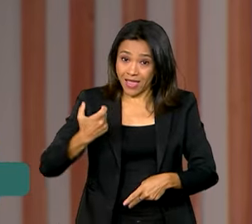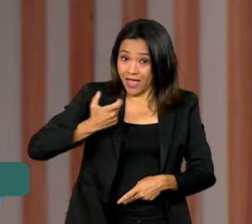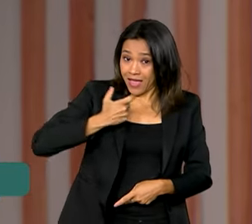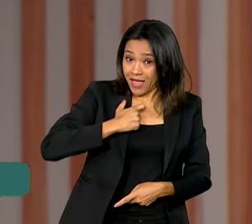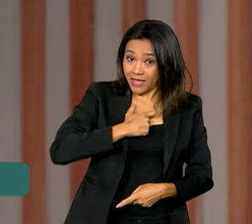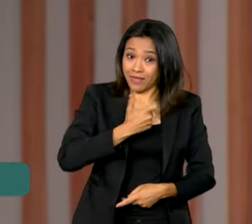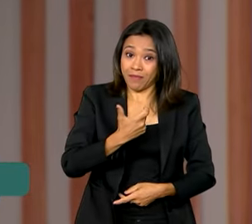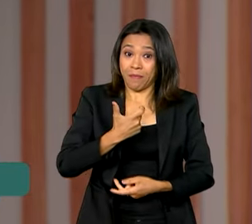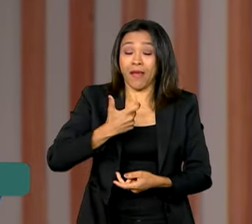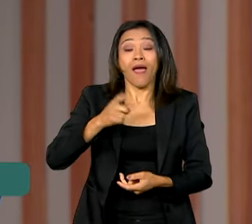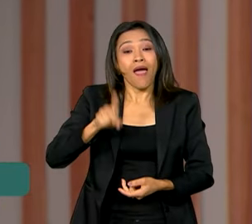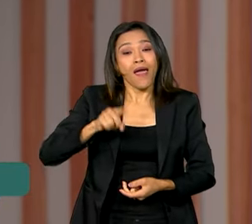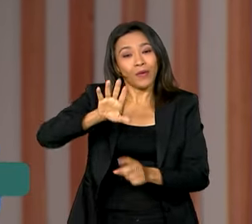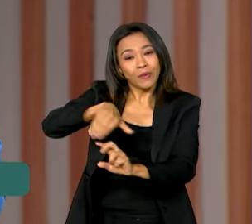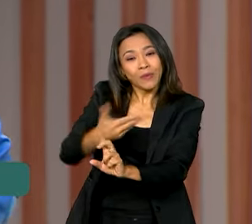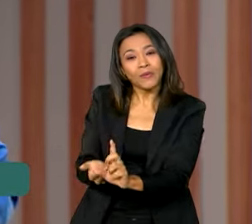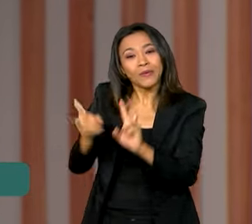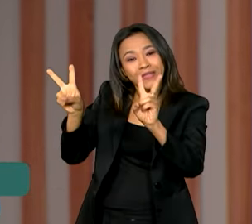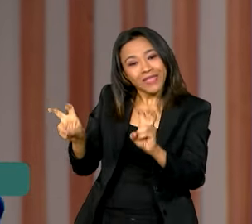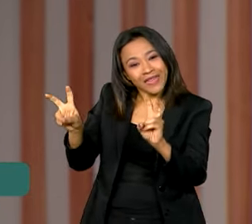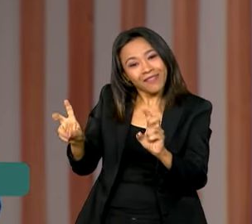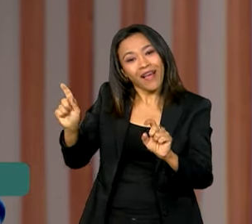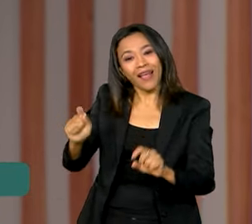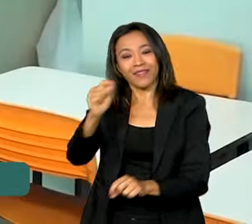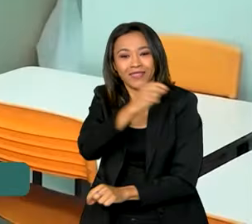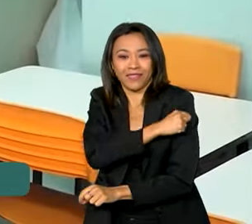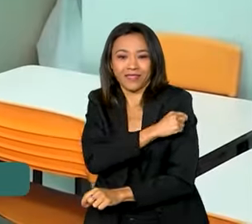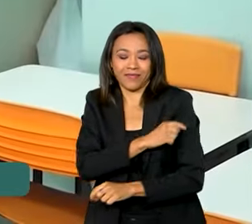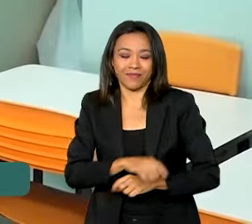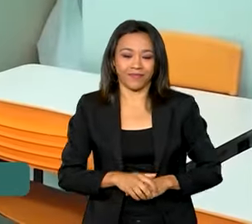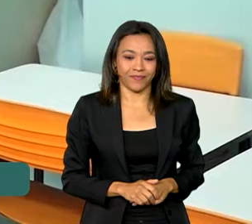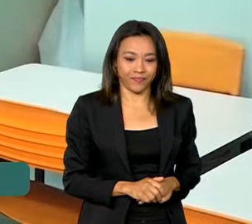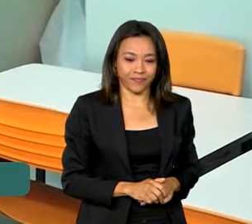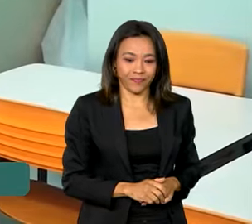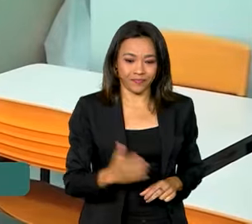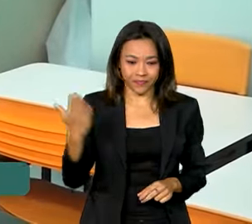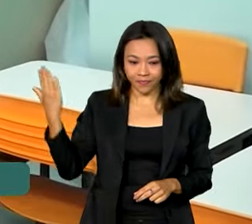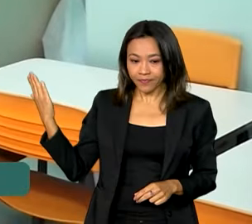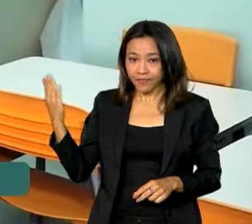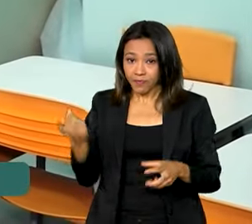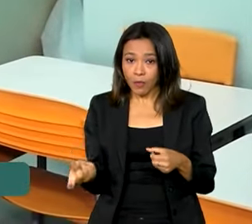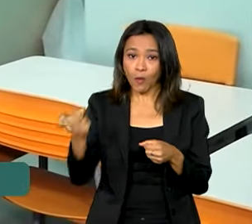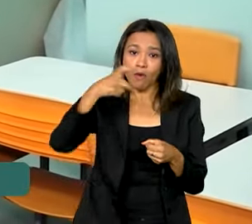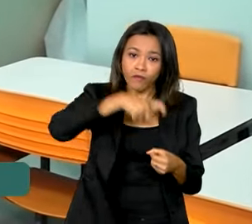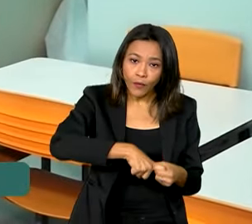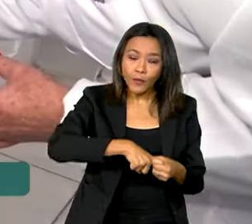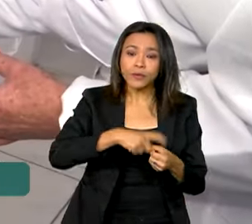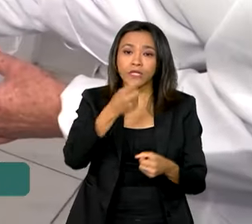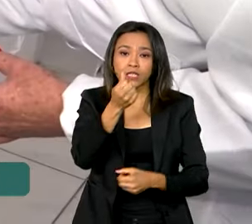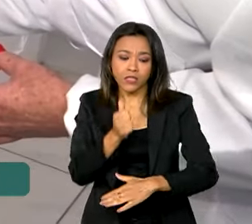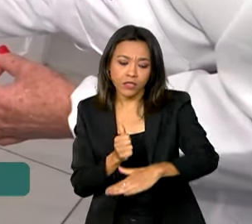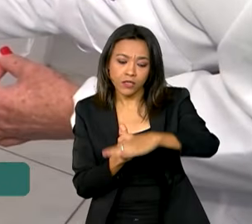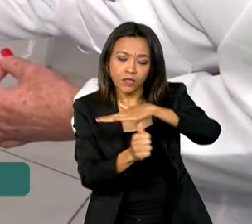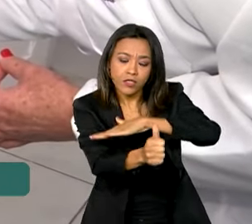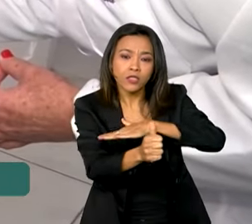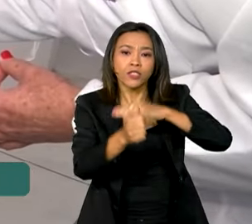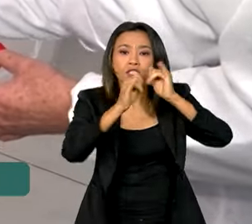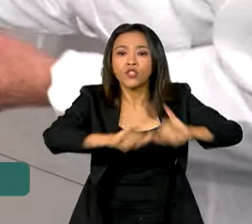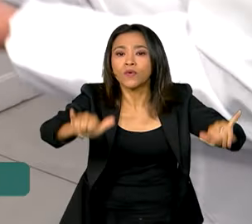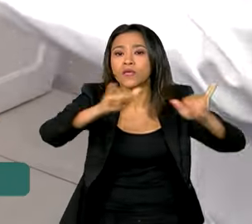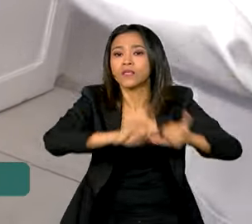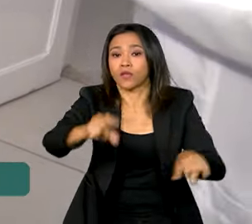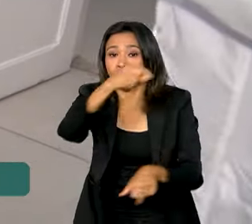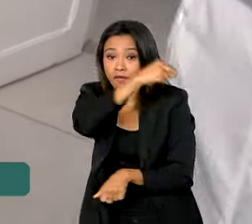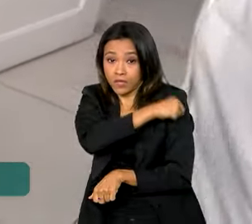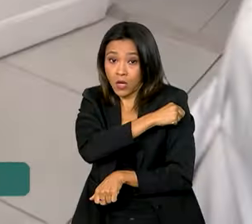ano, o tema da honraria foi a vacinação. Com a retomada dos investimentos e das campanhas, o